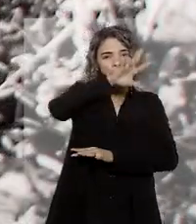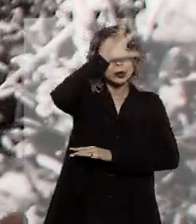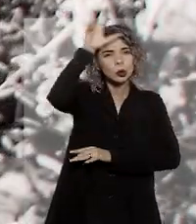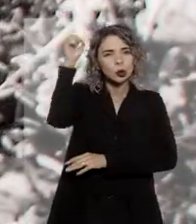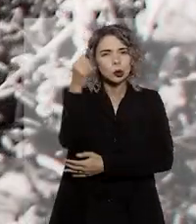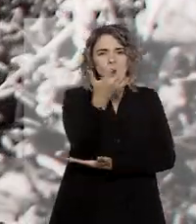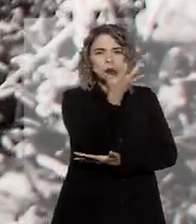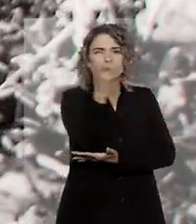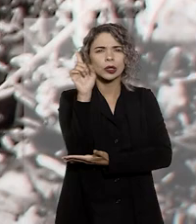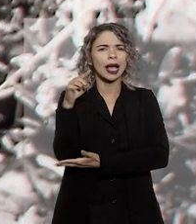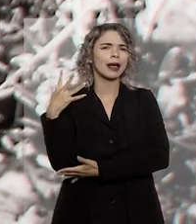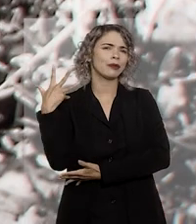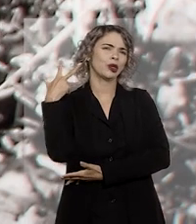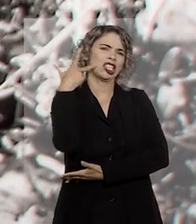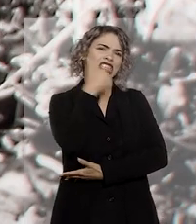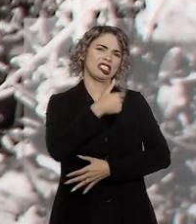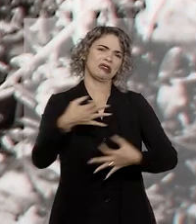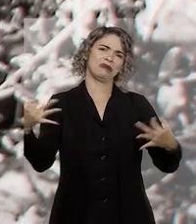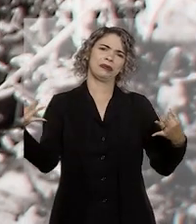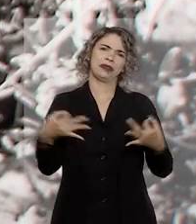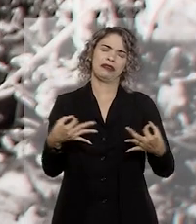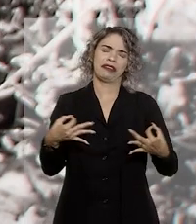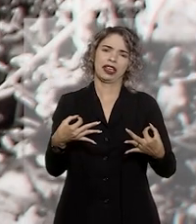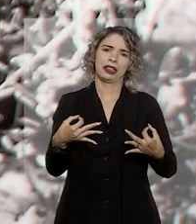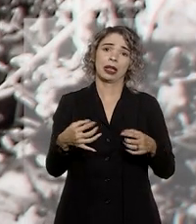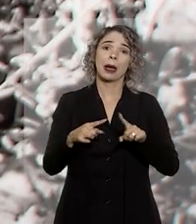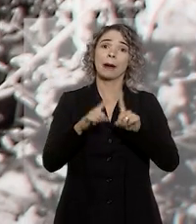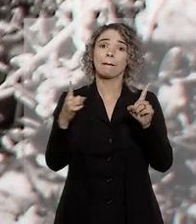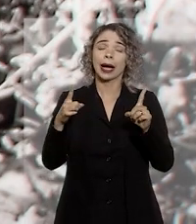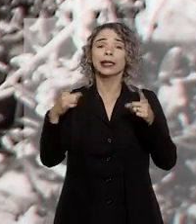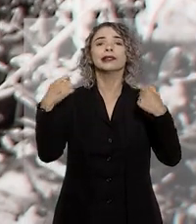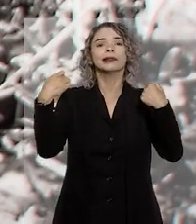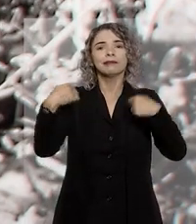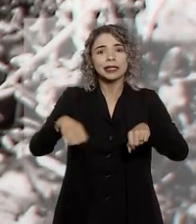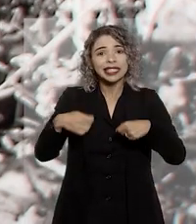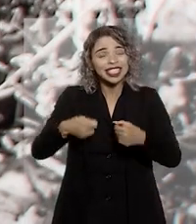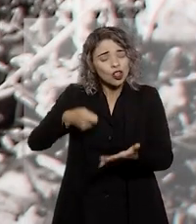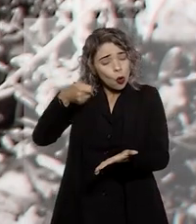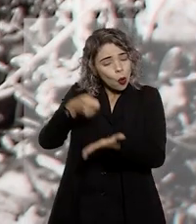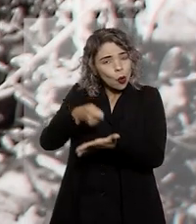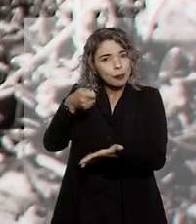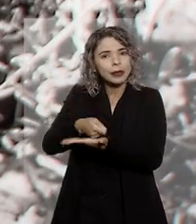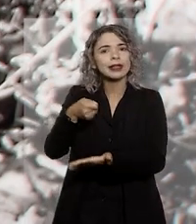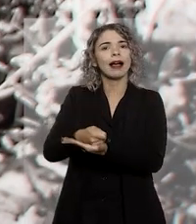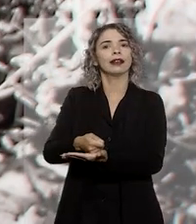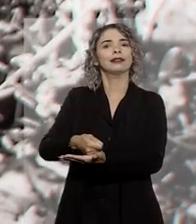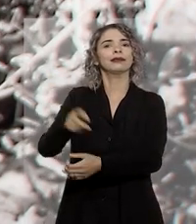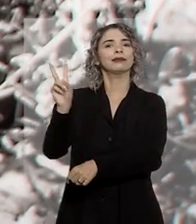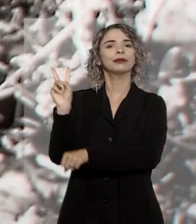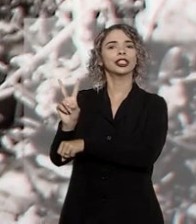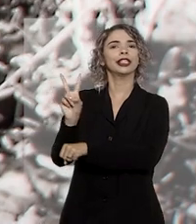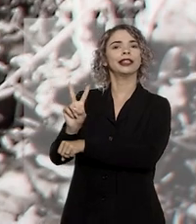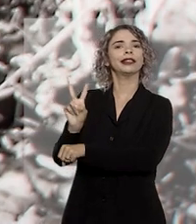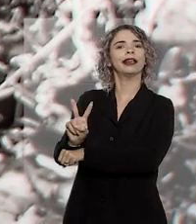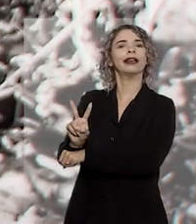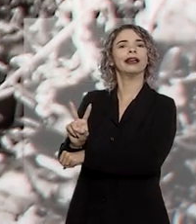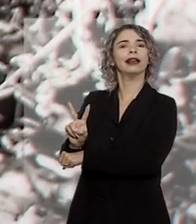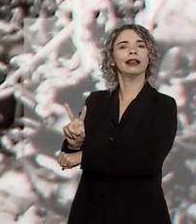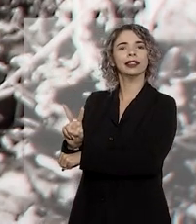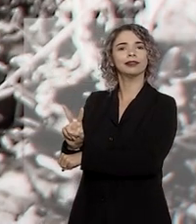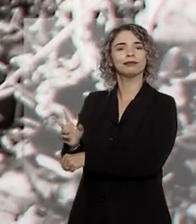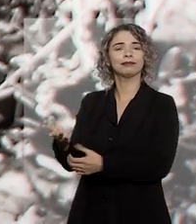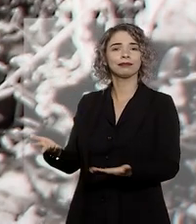como ela é, a Amazônia é maravilhosa. E que essa Amazônia é maravilhosa que a gente tem a obrigação